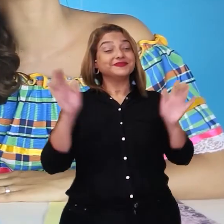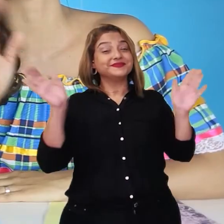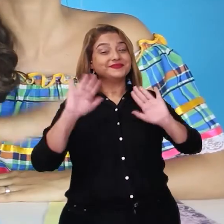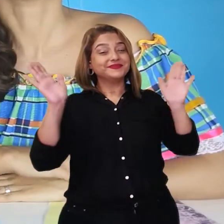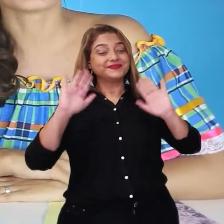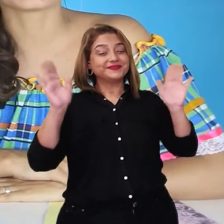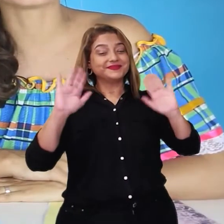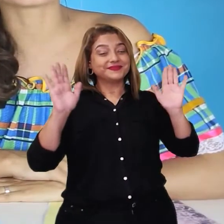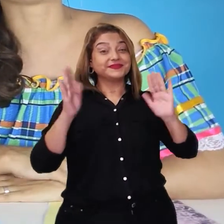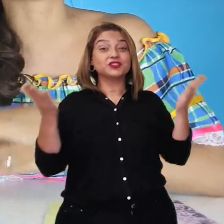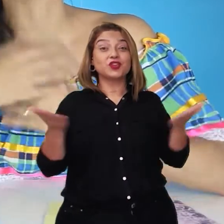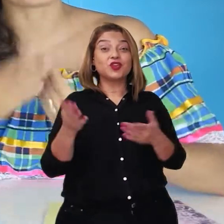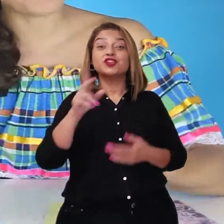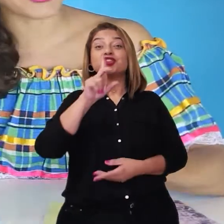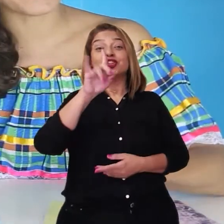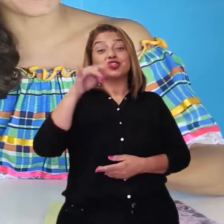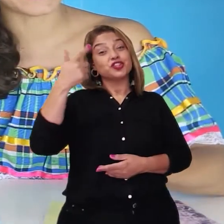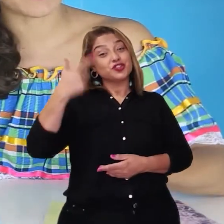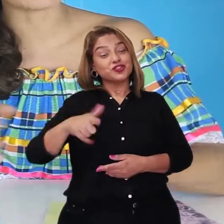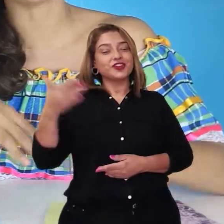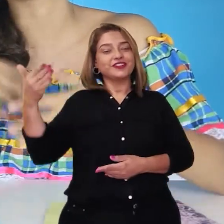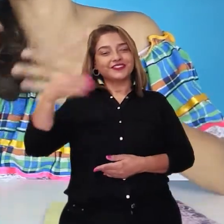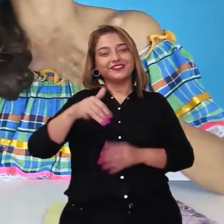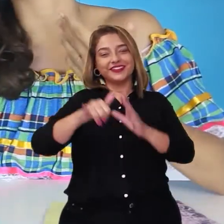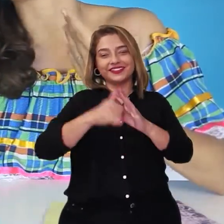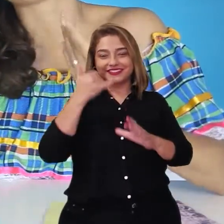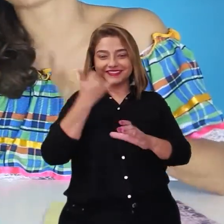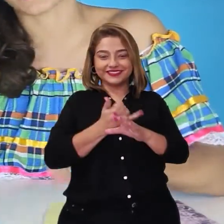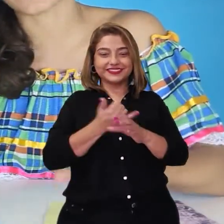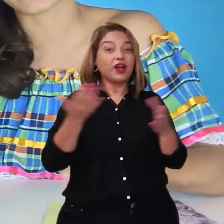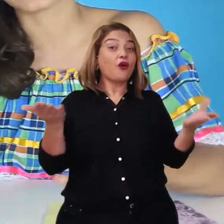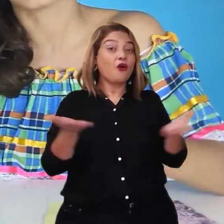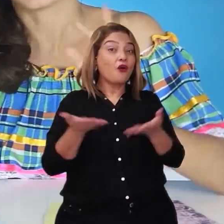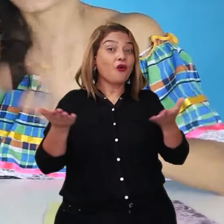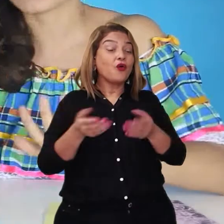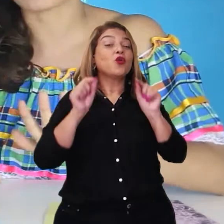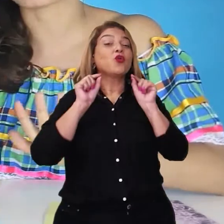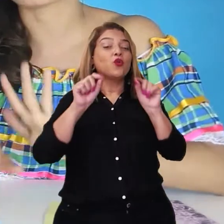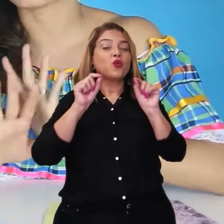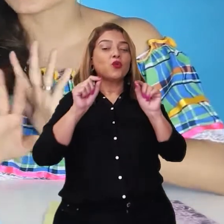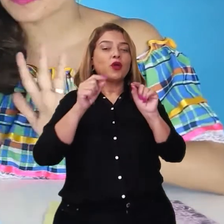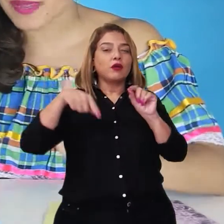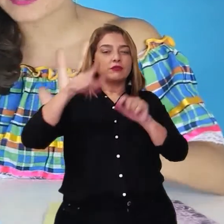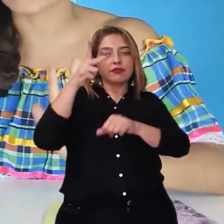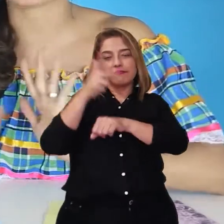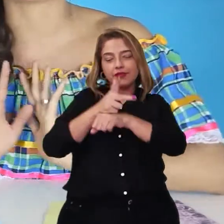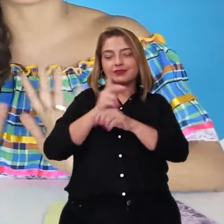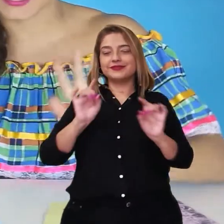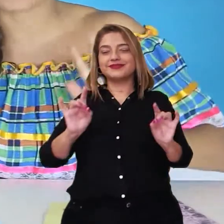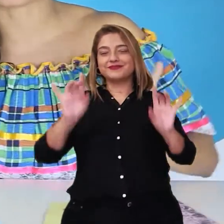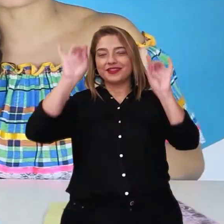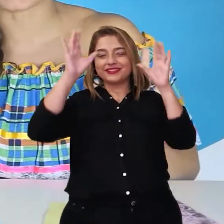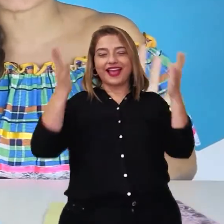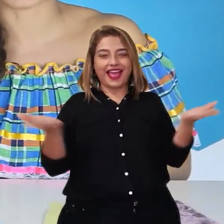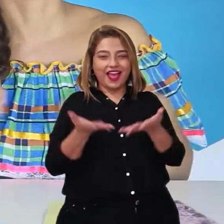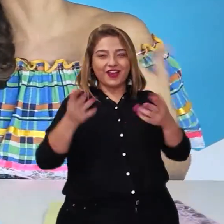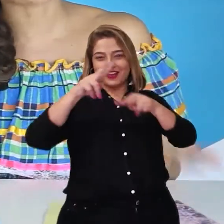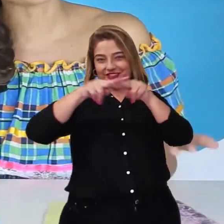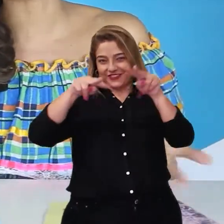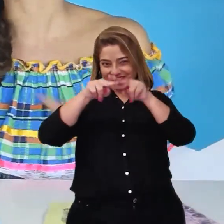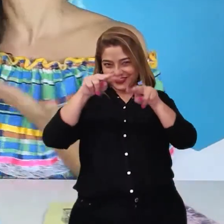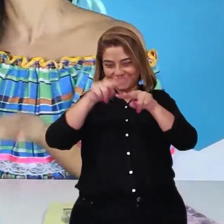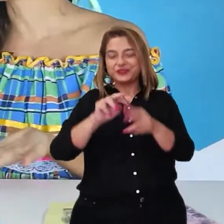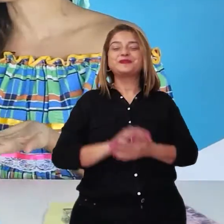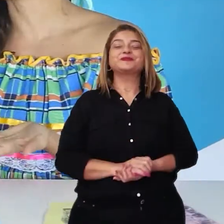Oi, gente! Hoje é dia de vídeo novo aqui no canal. E como o São João está chegando, a gente vai fazer um vídeo especial para essa época junina.